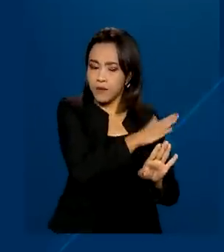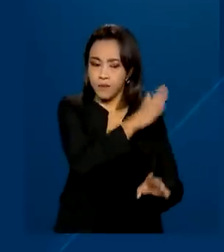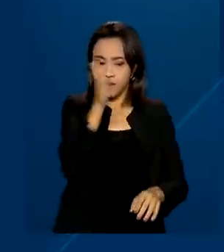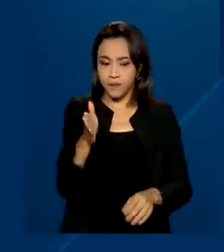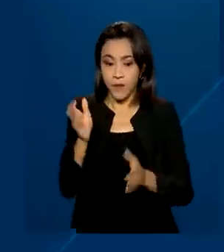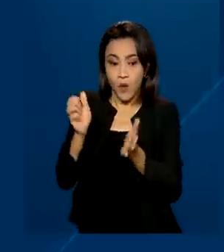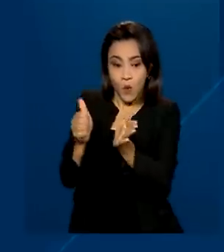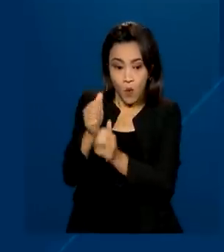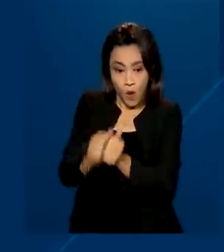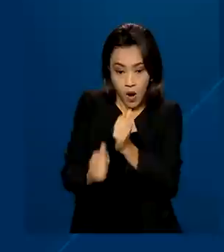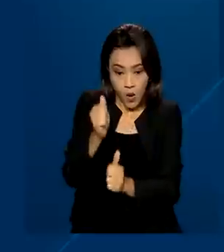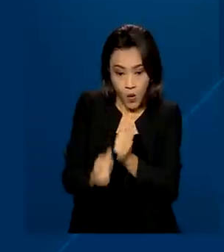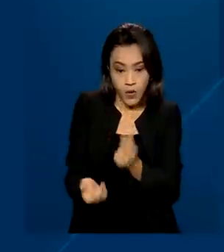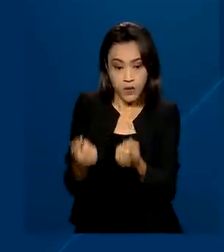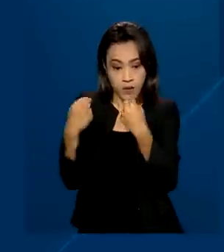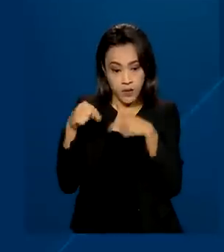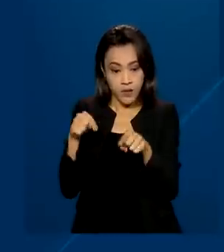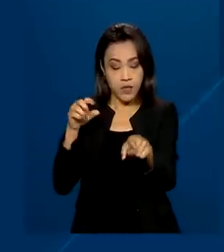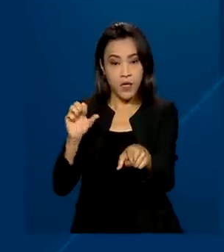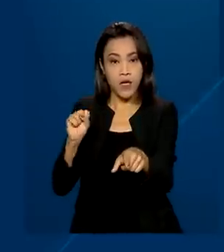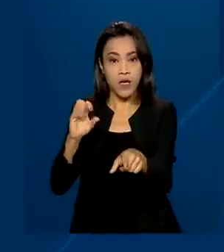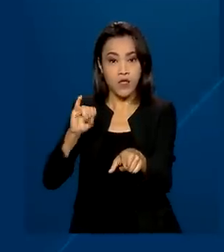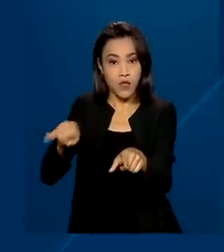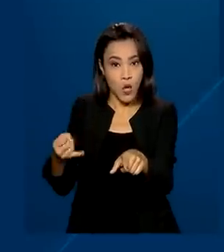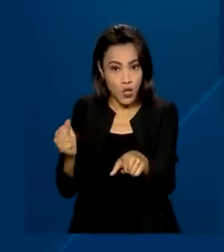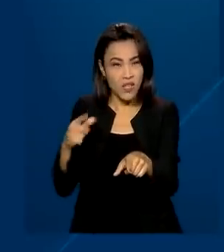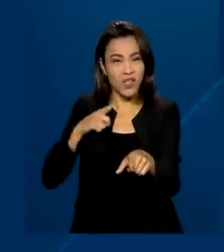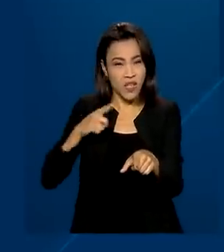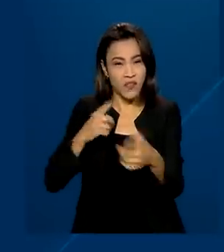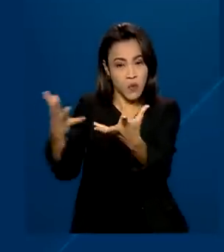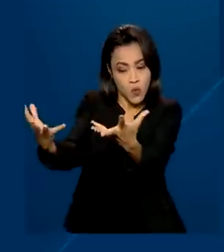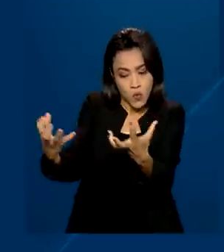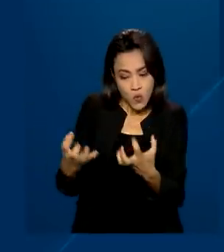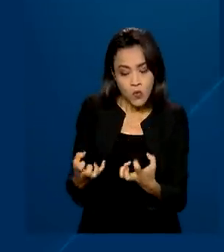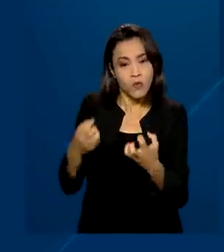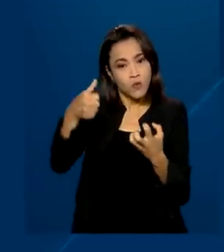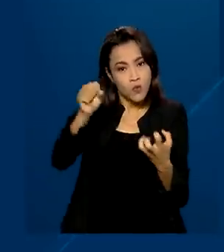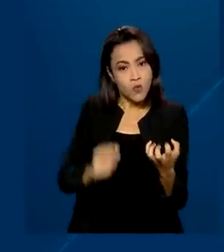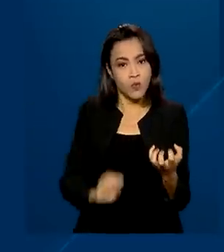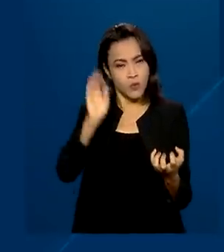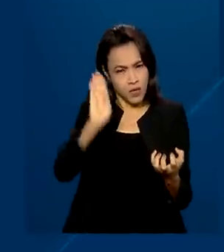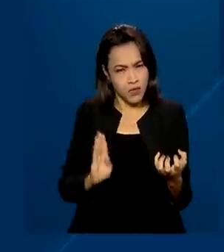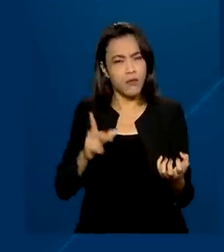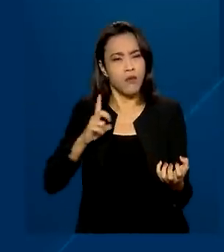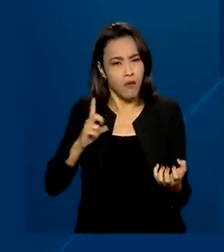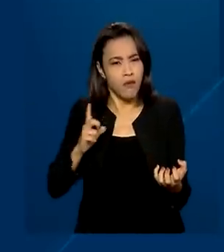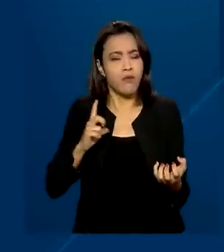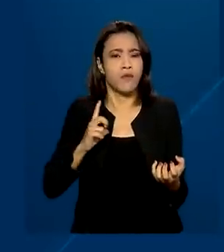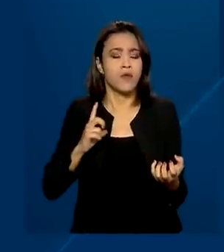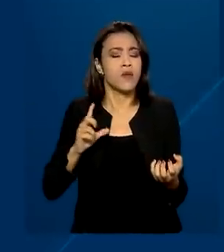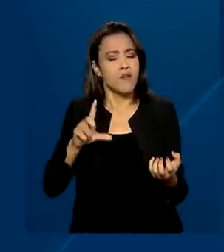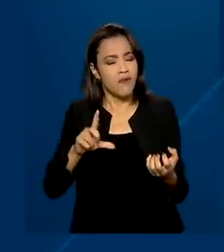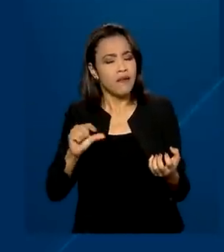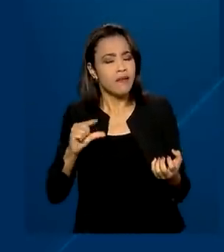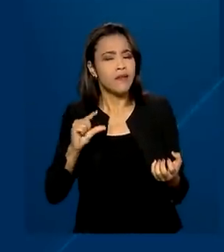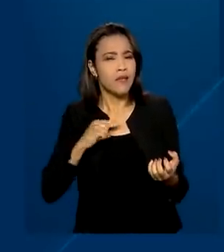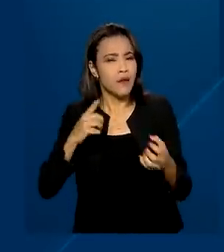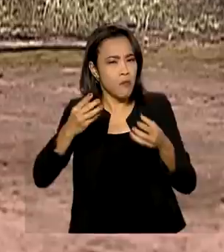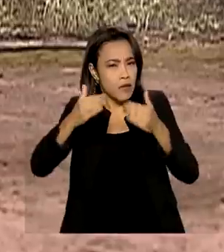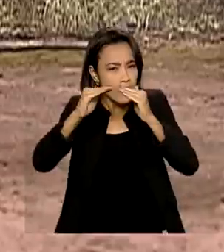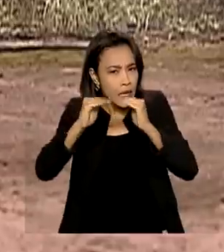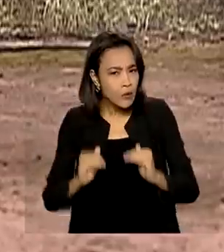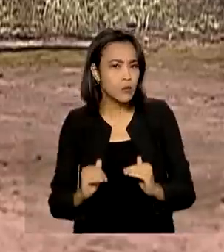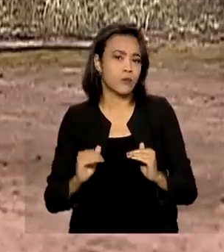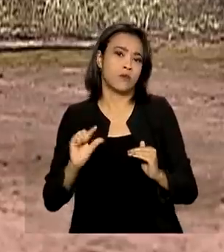arroz e a soja, impactados pela estiagem no sul do país, devem apresentar uma discreta queda.